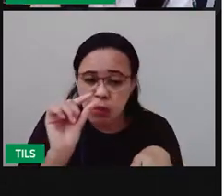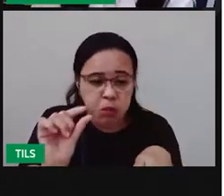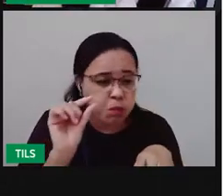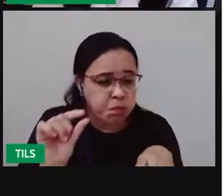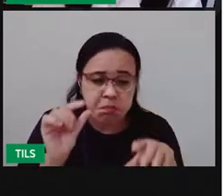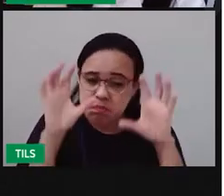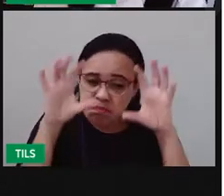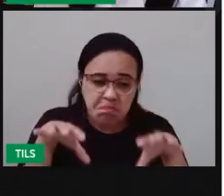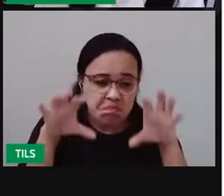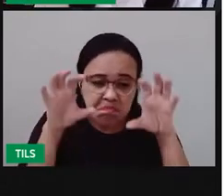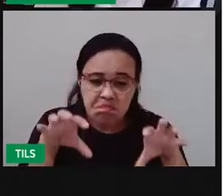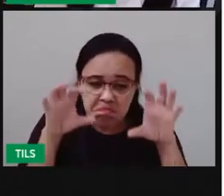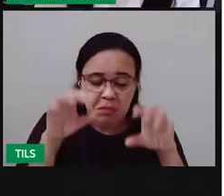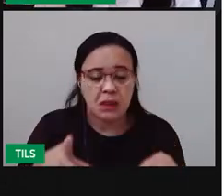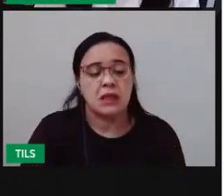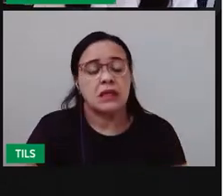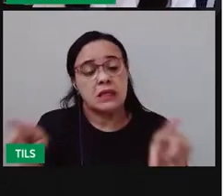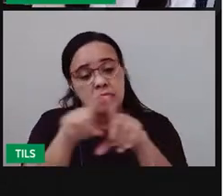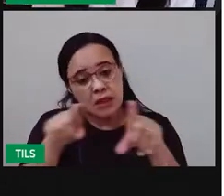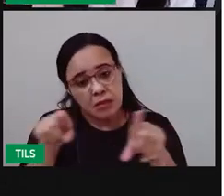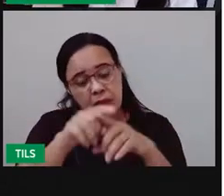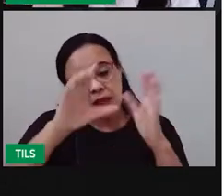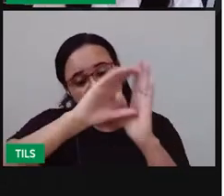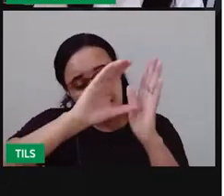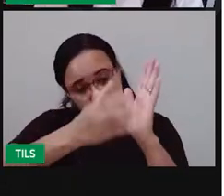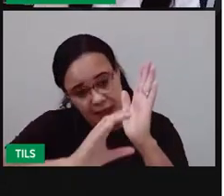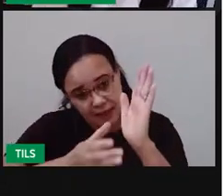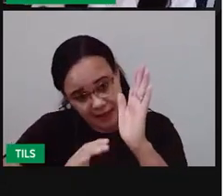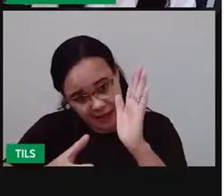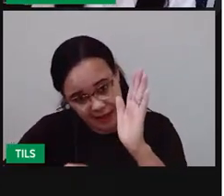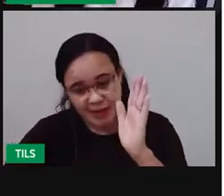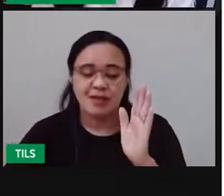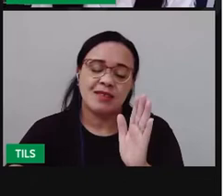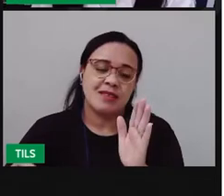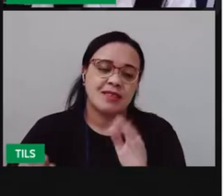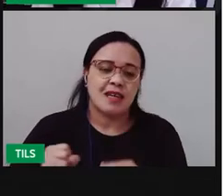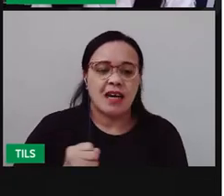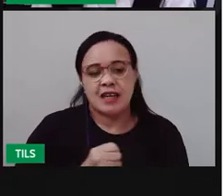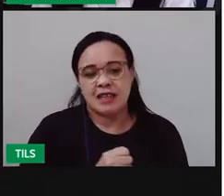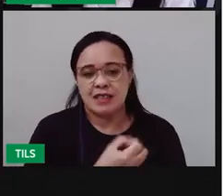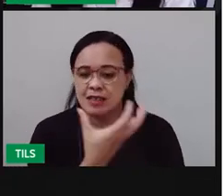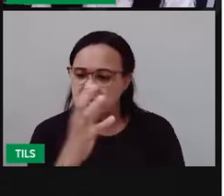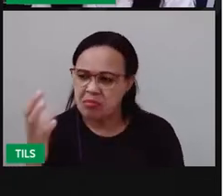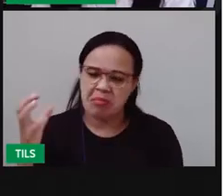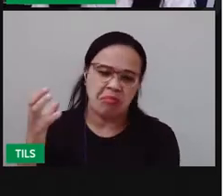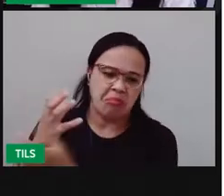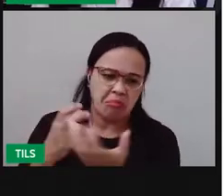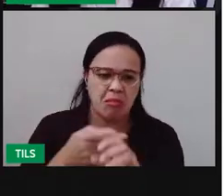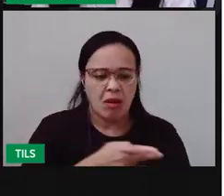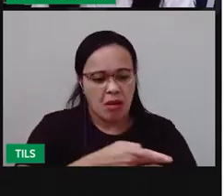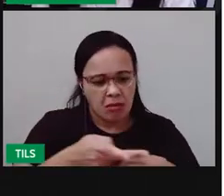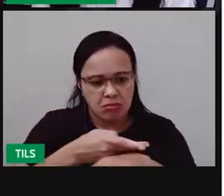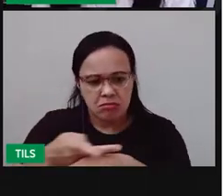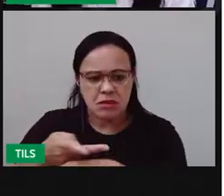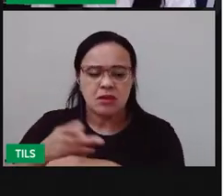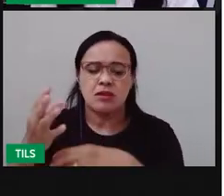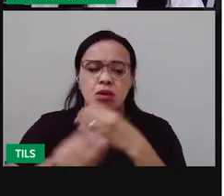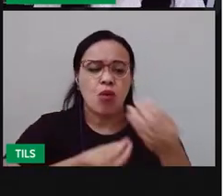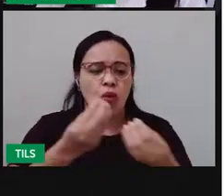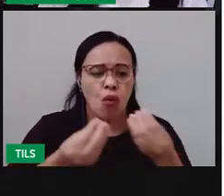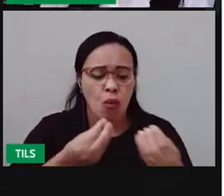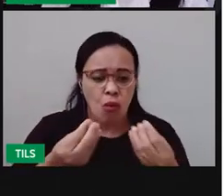também com características da Mata Atlântica, com vegetação, característica da Mata Atlântica, tá?